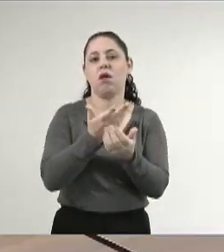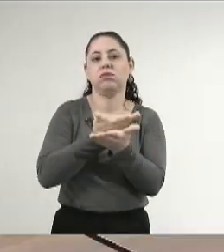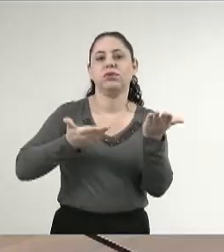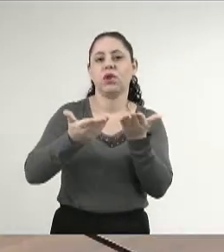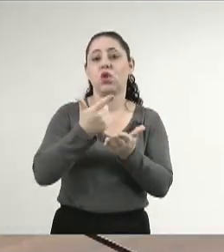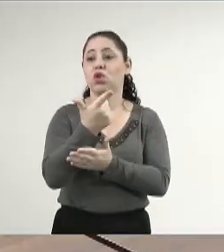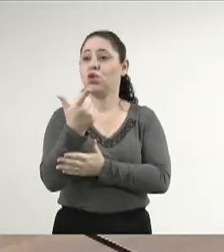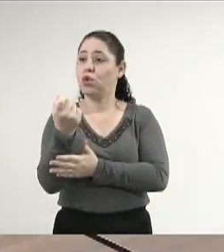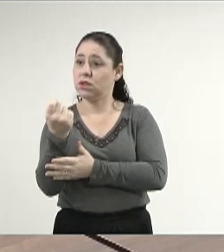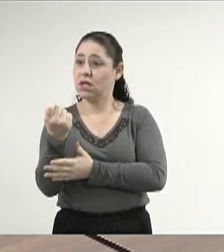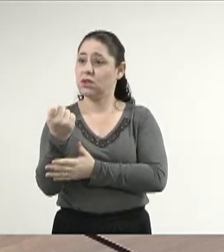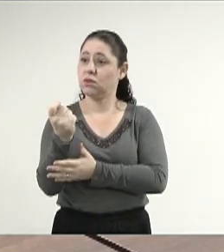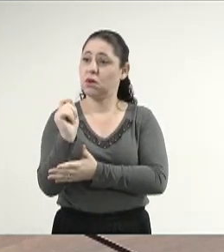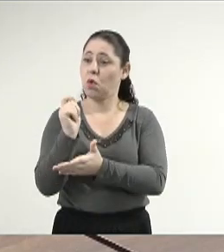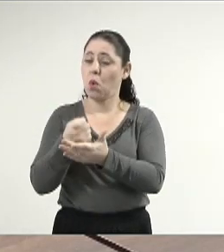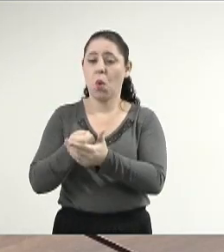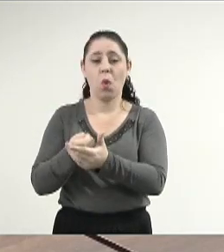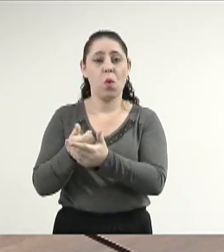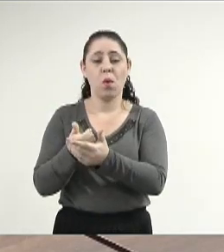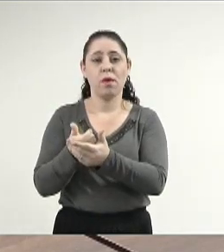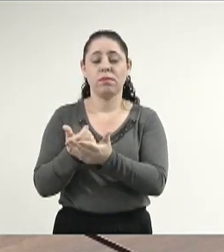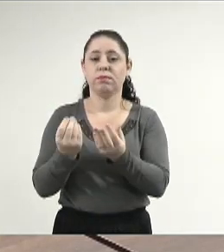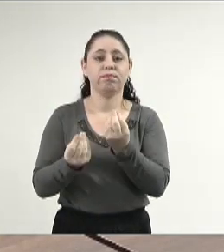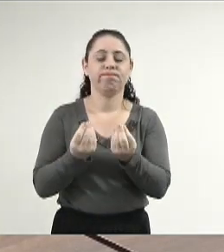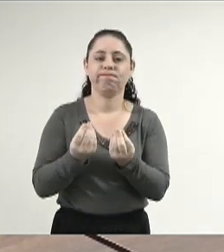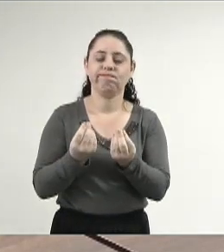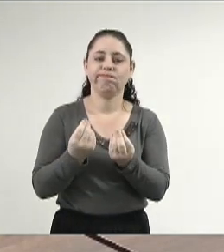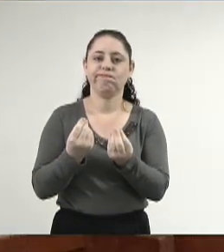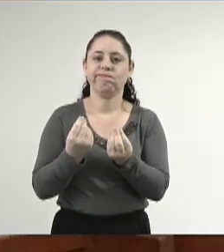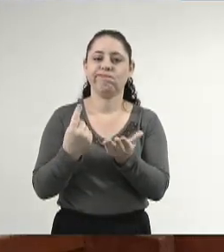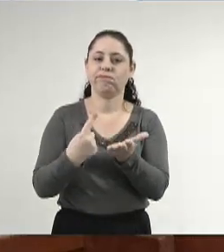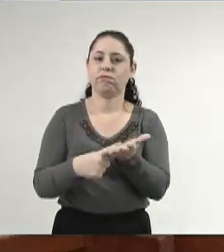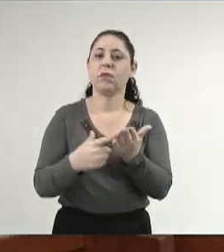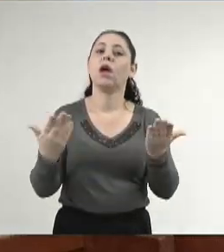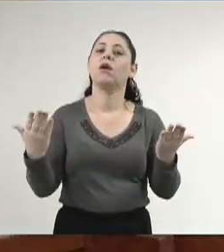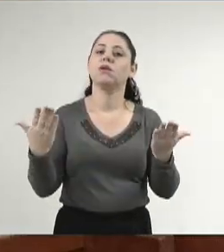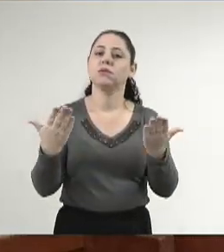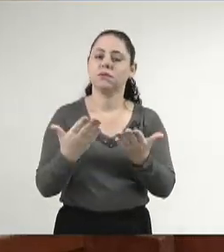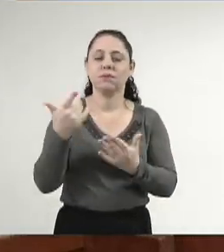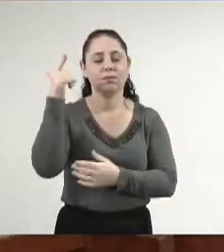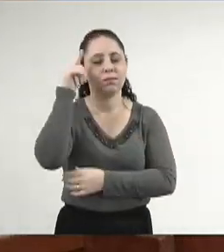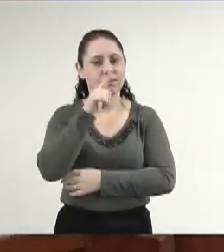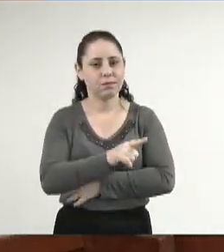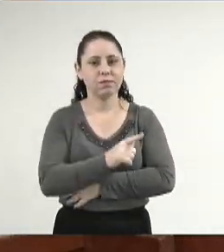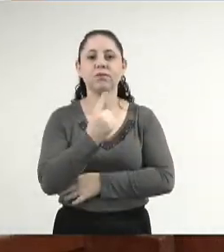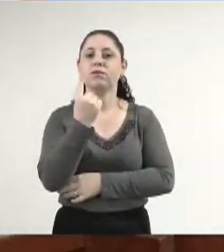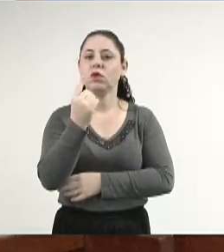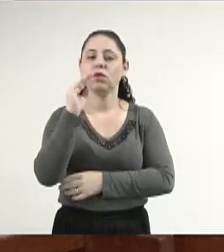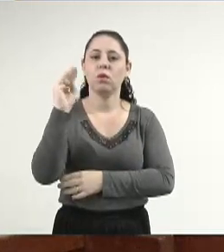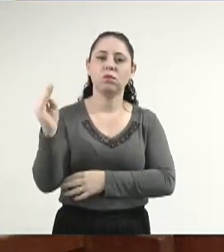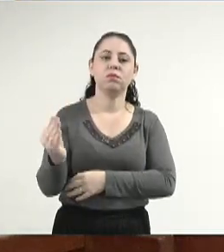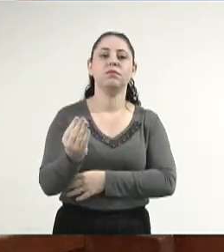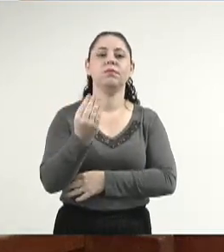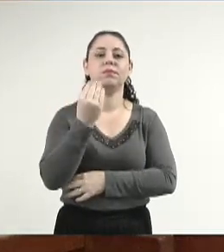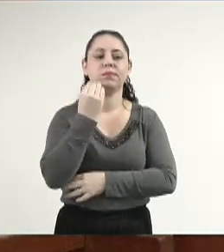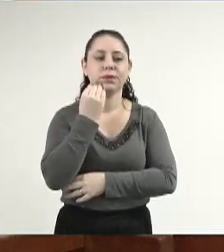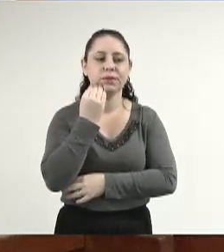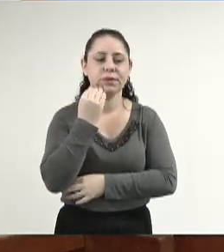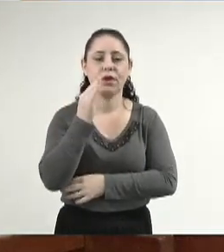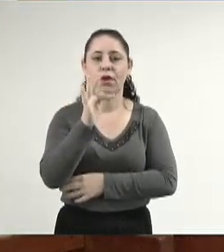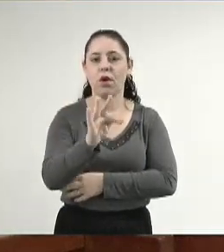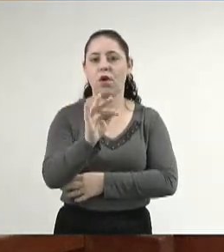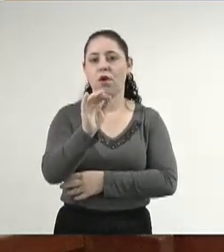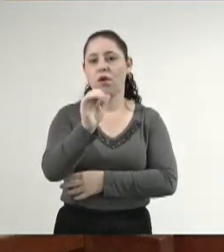daria 200 para garantia? Não tinha como. Então, agora conseguiu um bilhão pelo